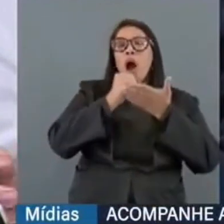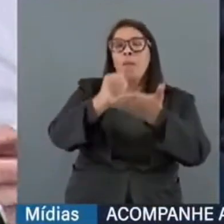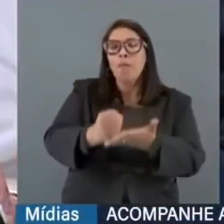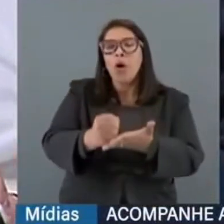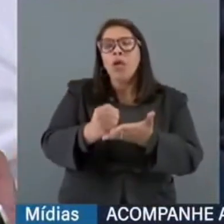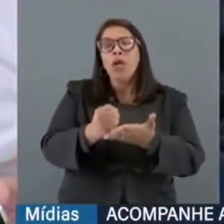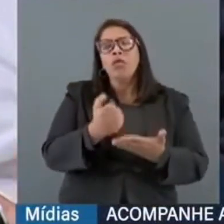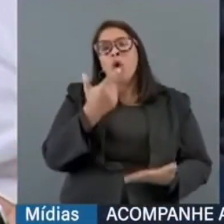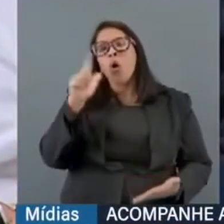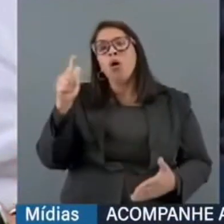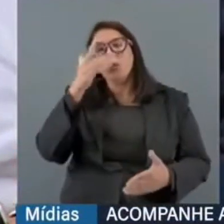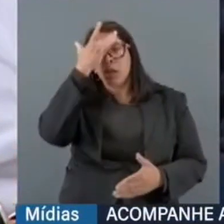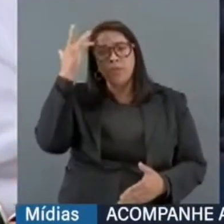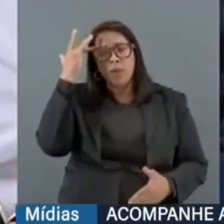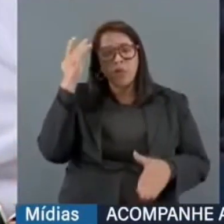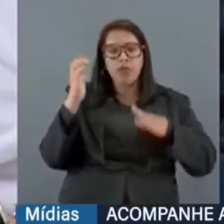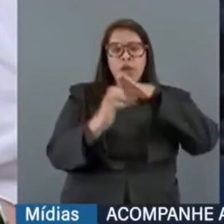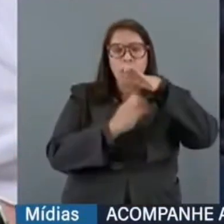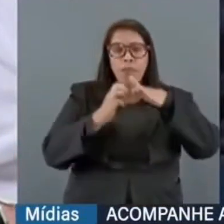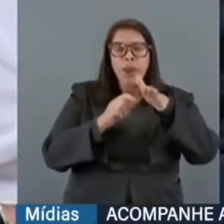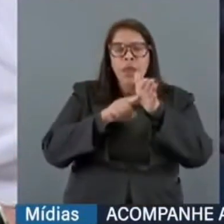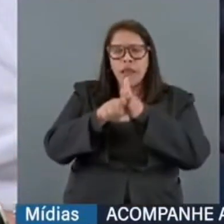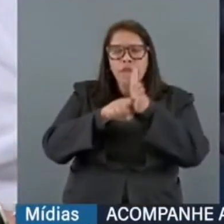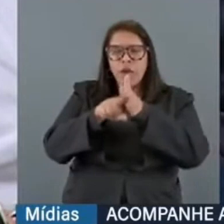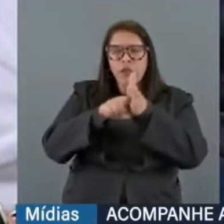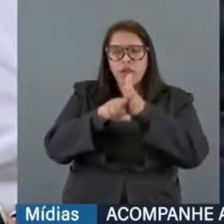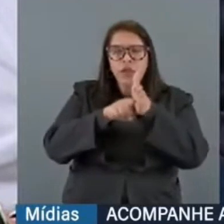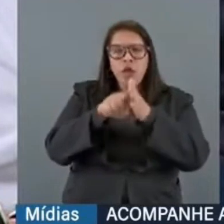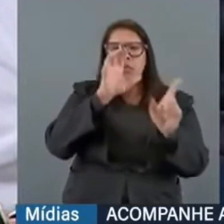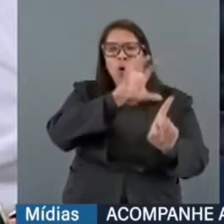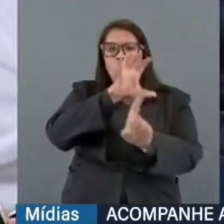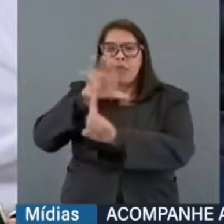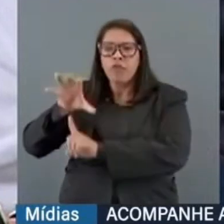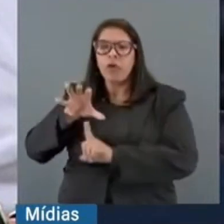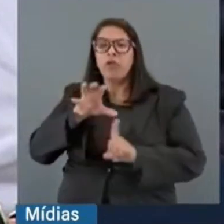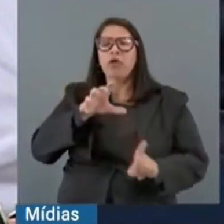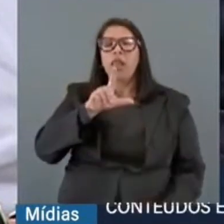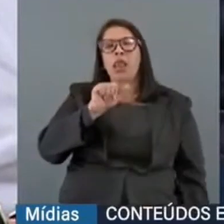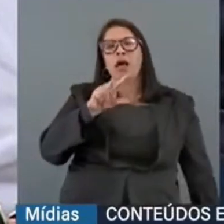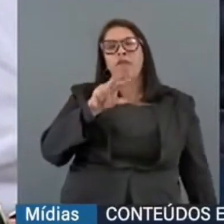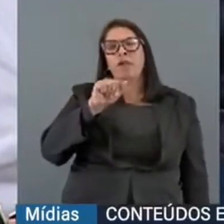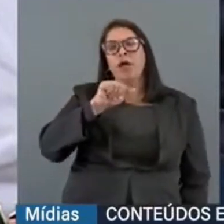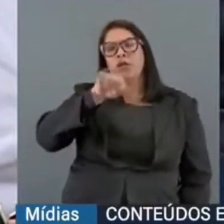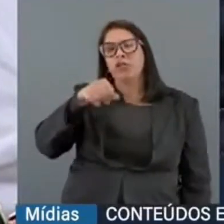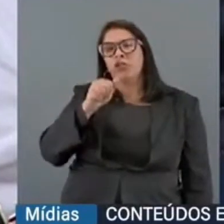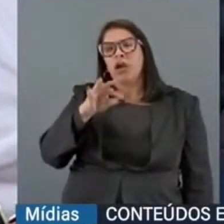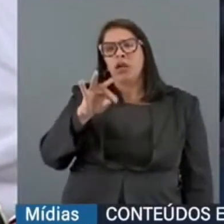outras pessoas ou empresas investigadas ou impactadas pela Operação Lava Jato.